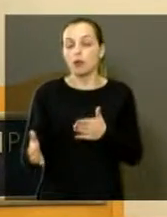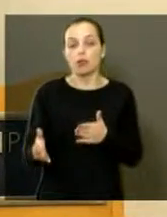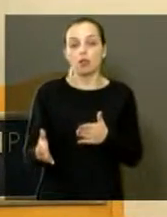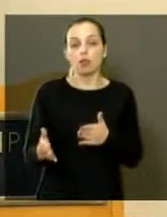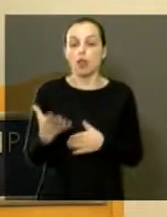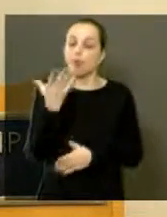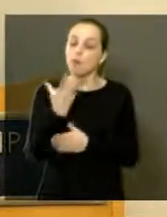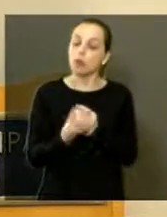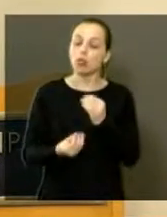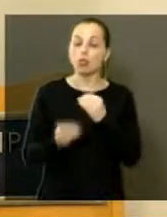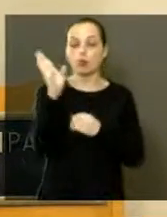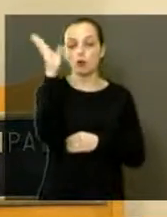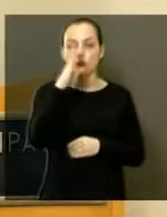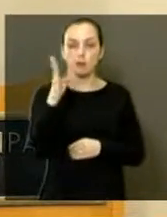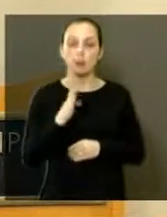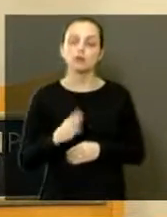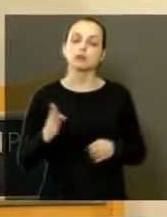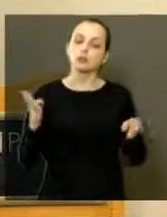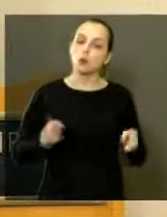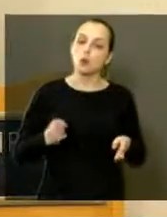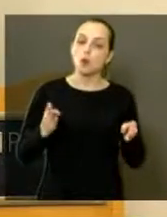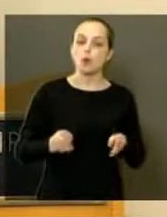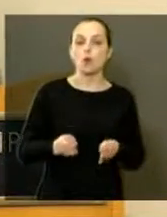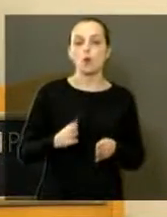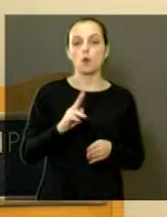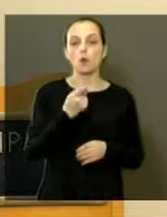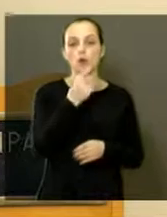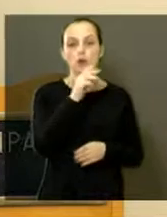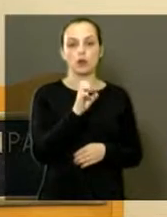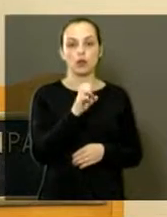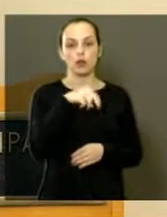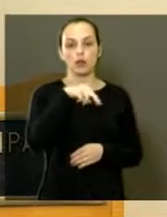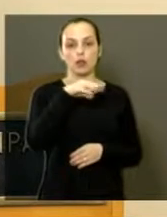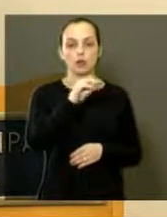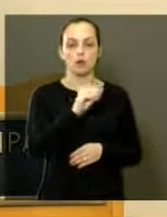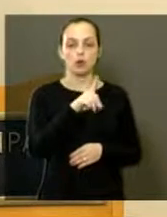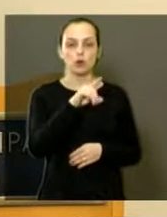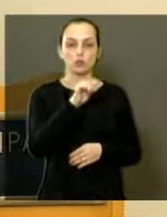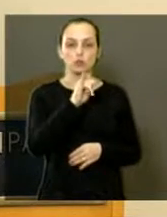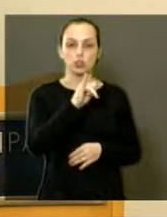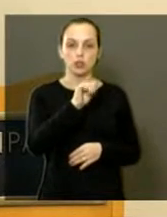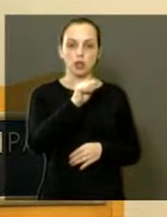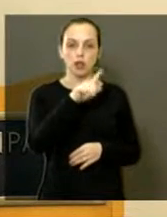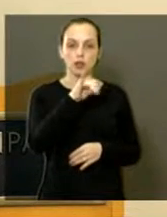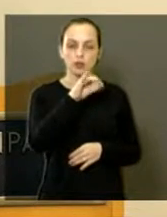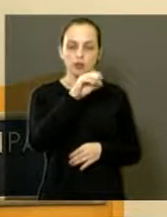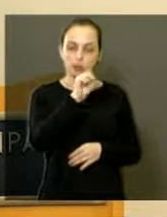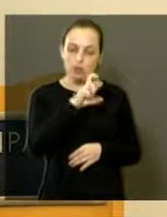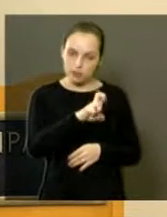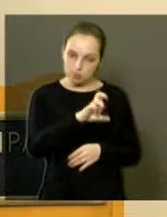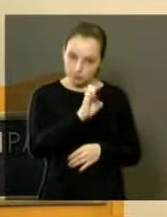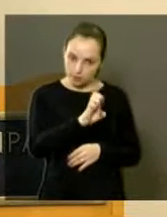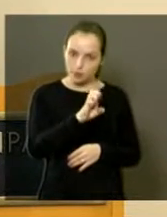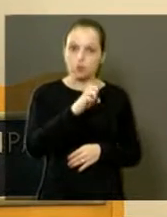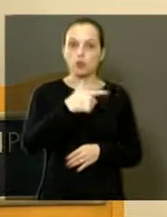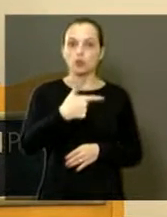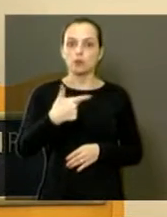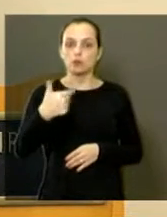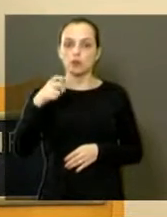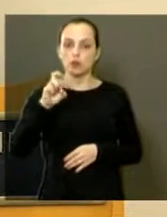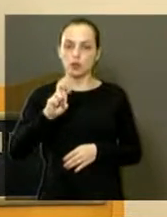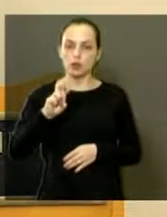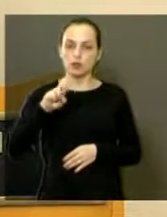modelo no Brasil hoje. A hemodiálise aqui. 2.570 metros construído.